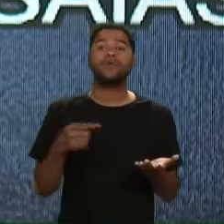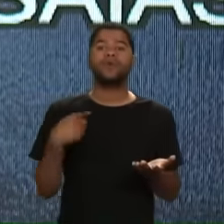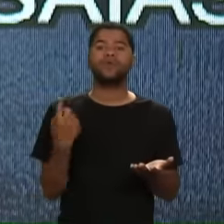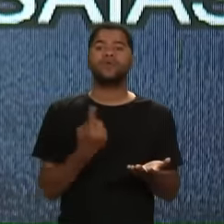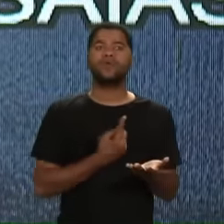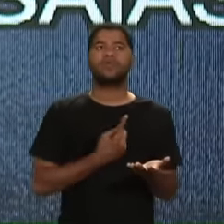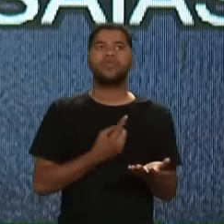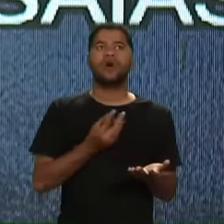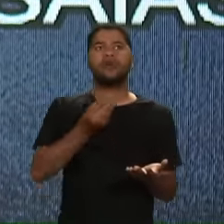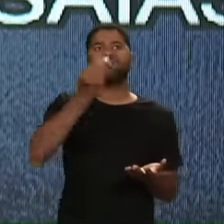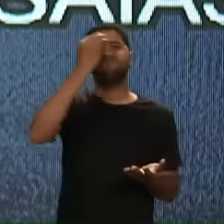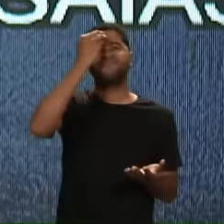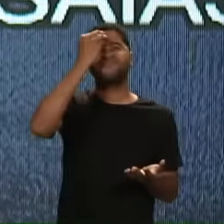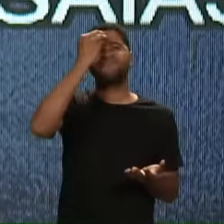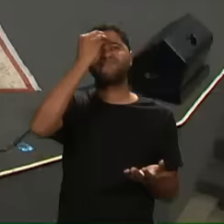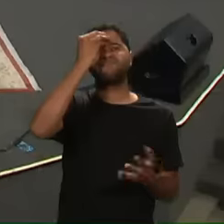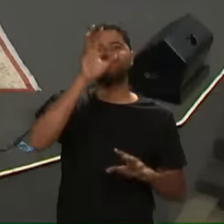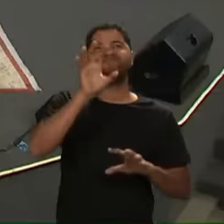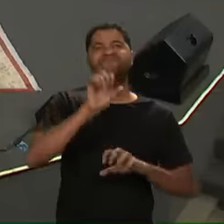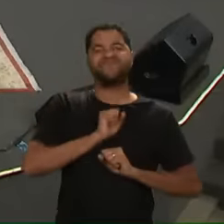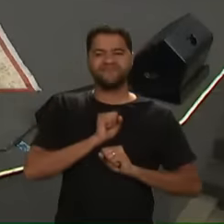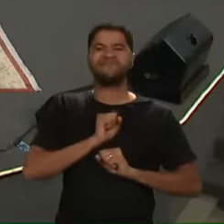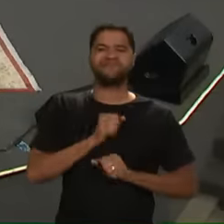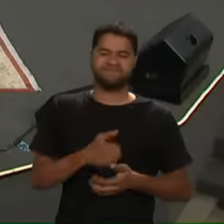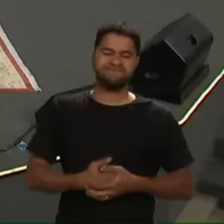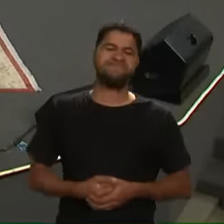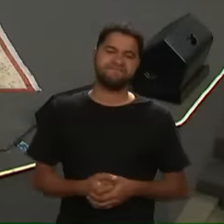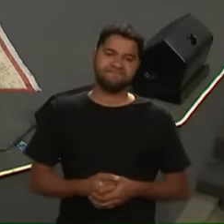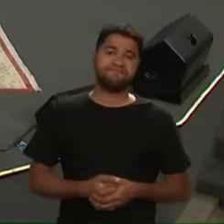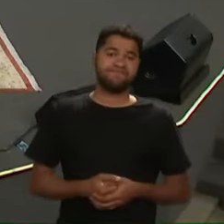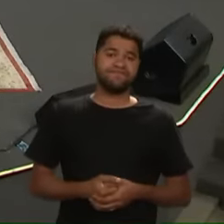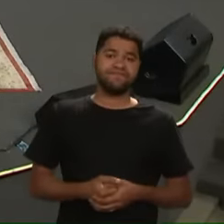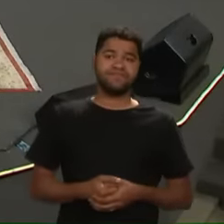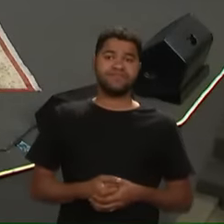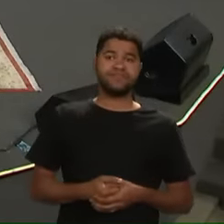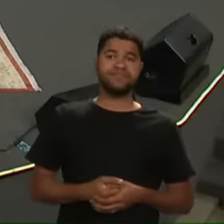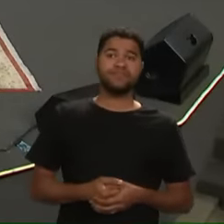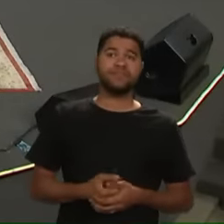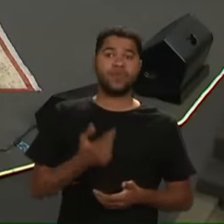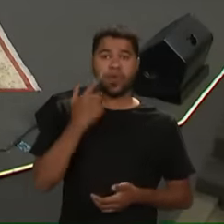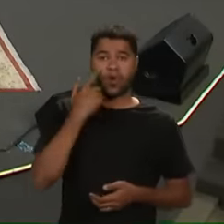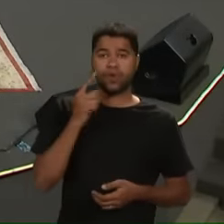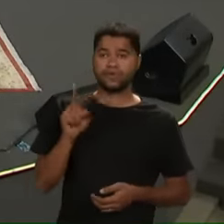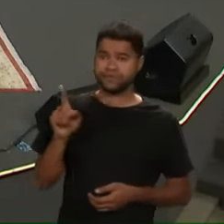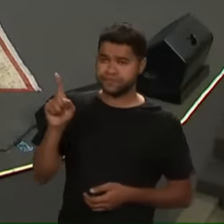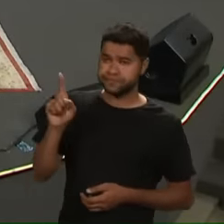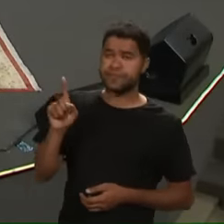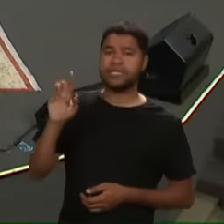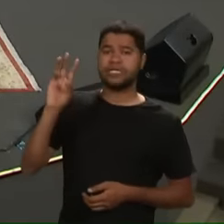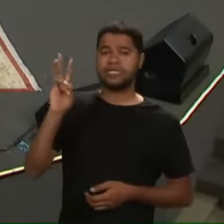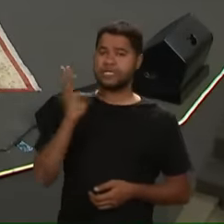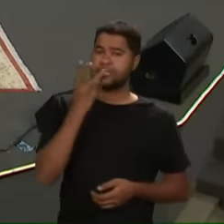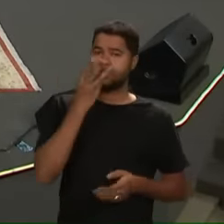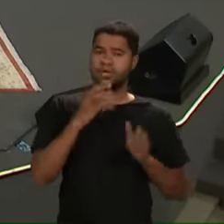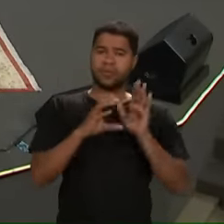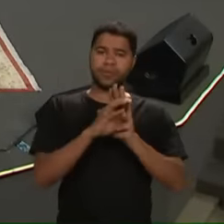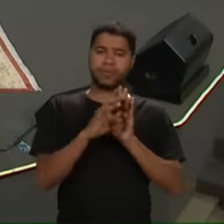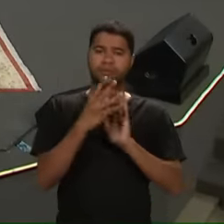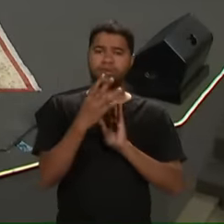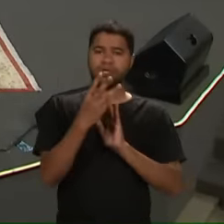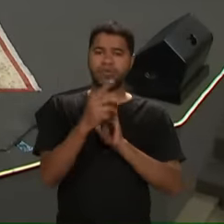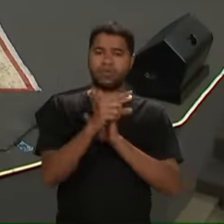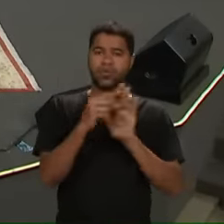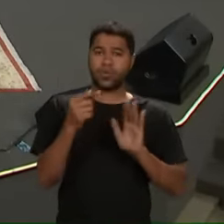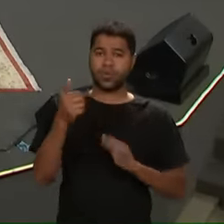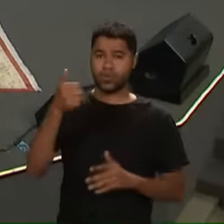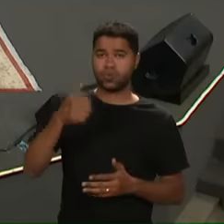colocarmos em prática Aquilo que nós já sabemos Diz aqui Isaías 43, versículo 1 Mas agora sim